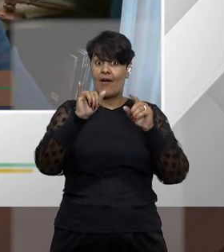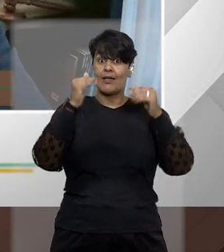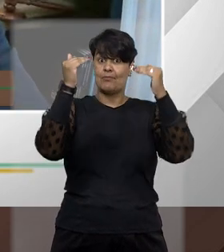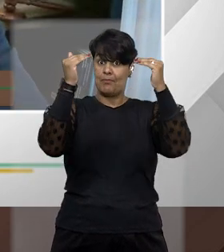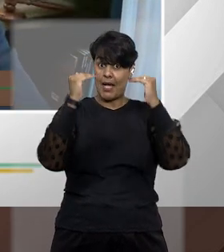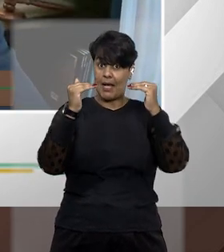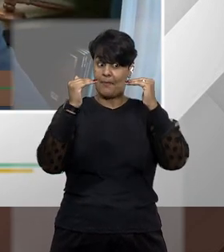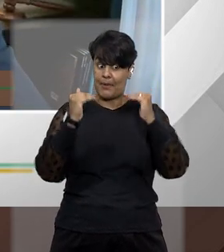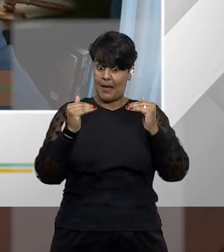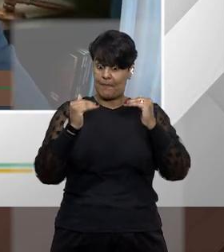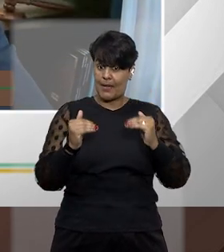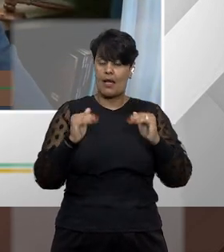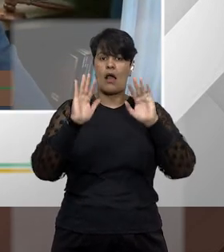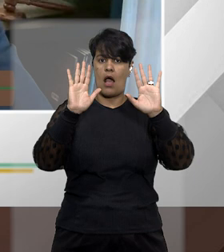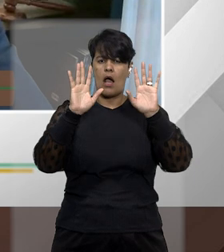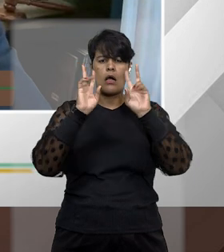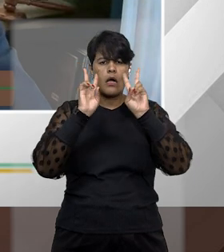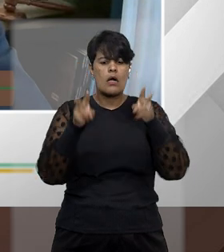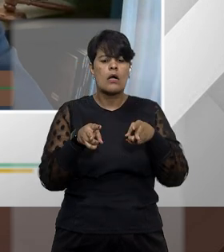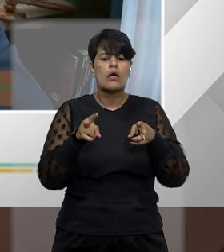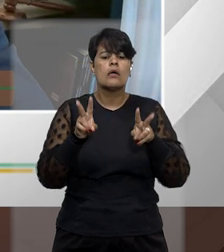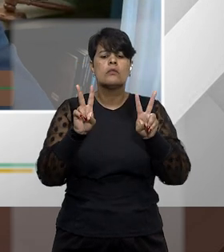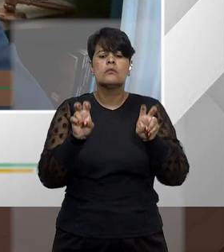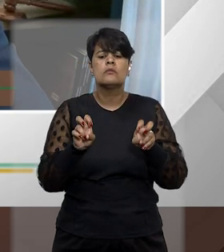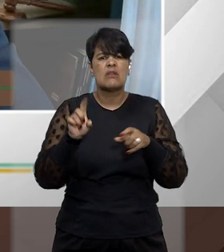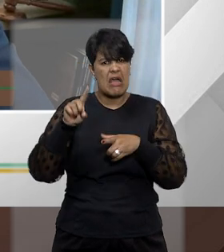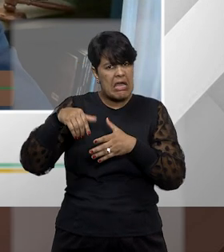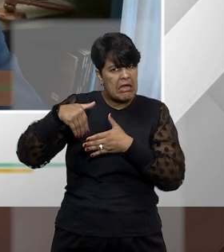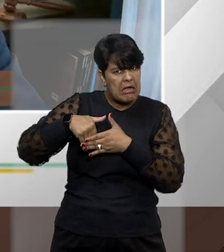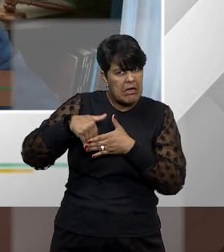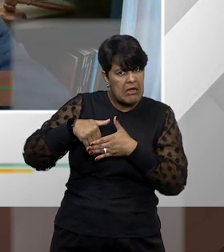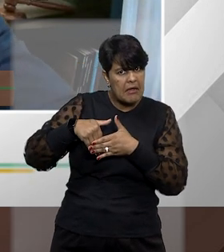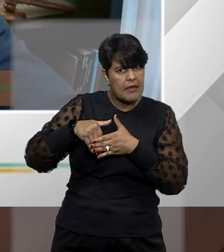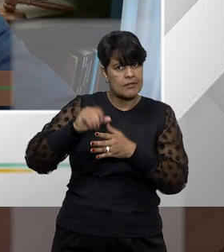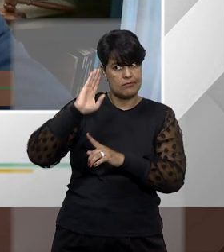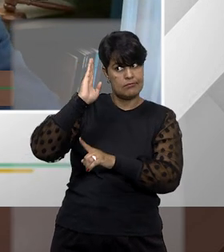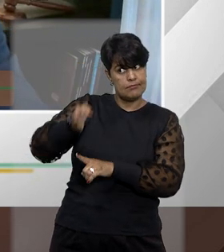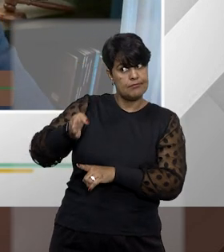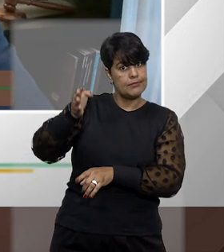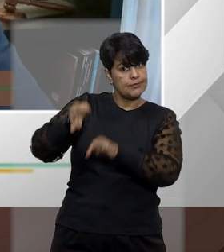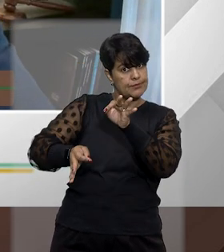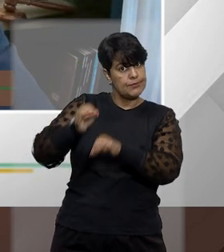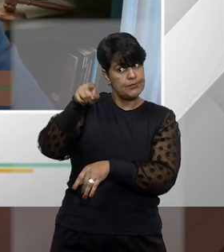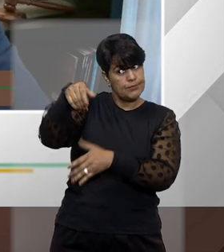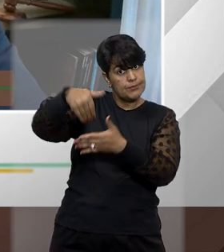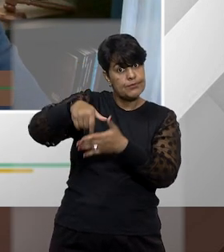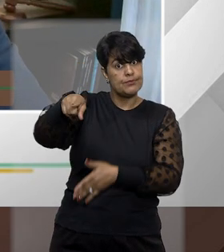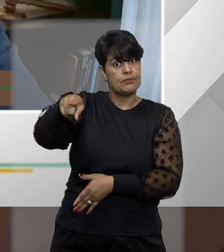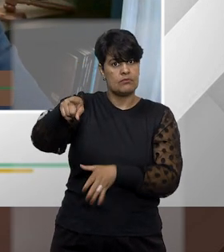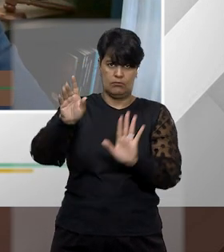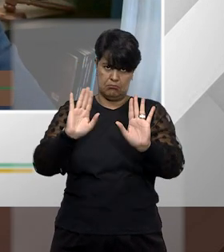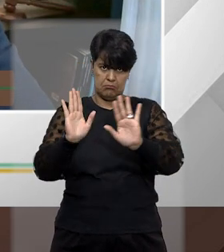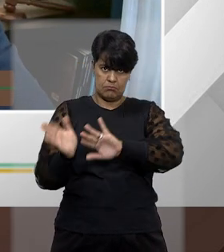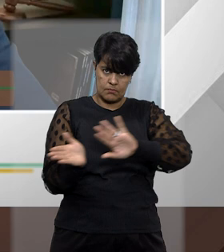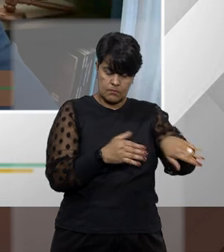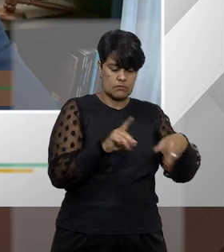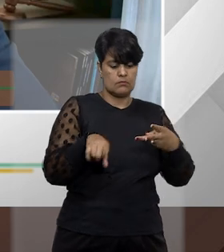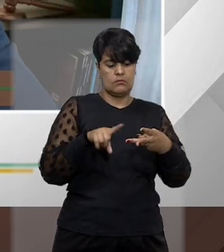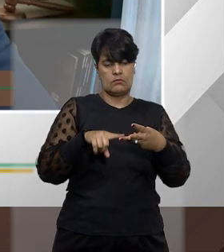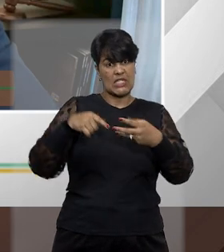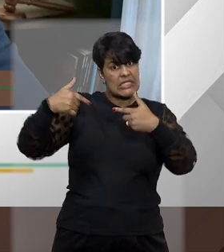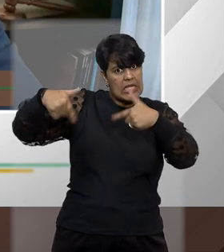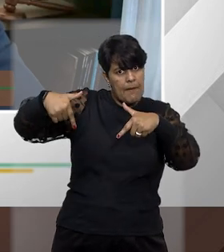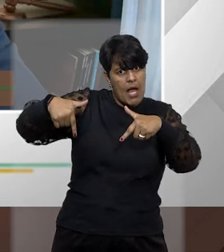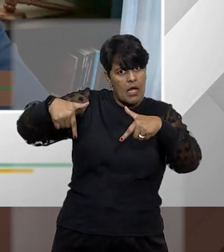descendo agora vamos ver a matéria tem matéria eleitoral? se não vai para a Justiça Eleitoral não tem tem matéria